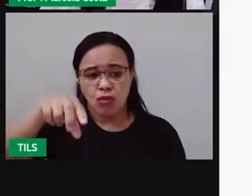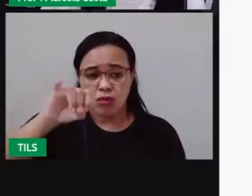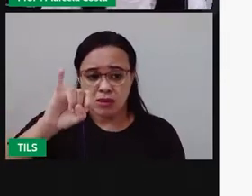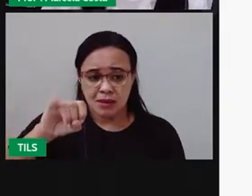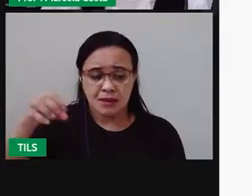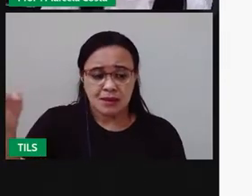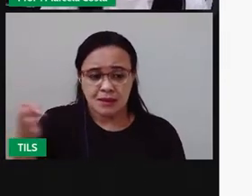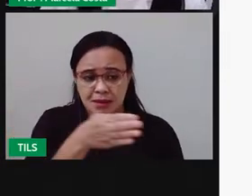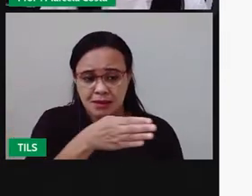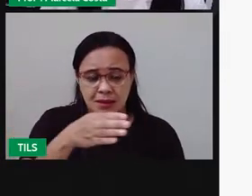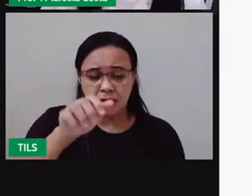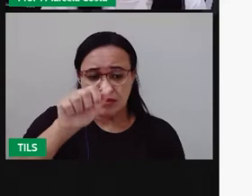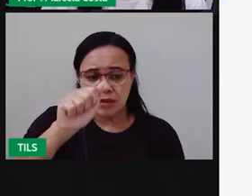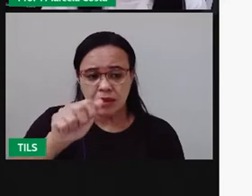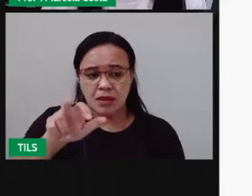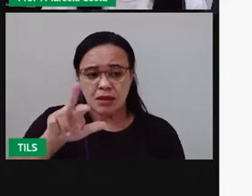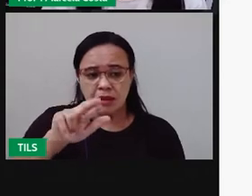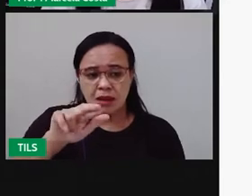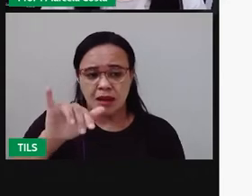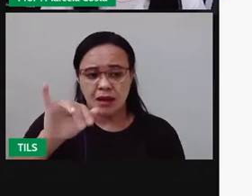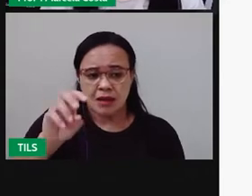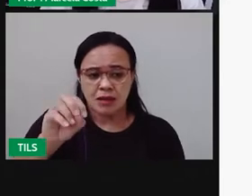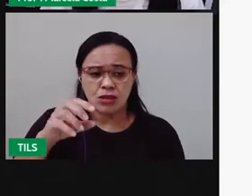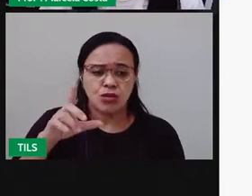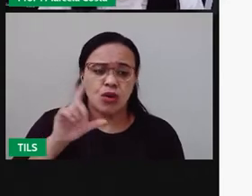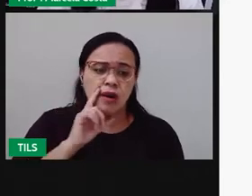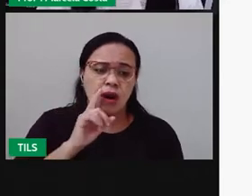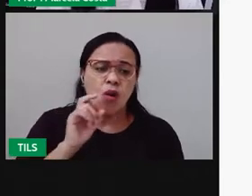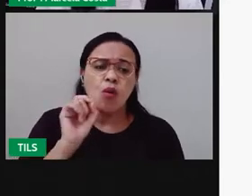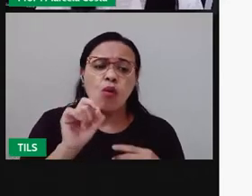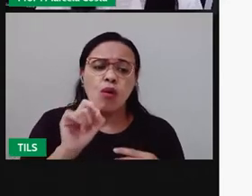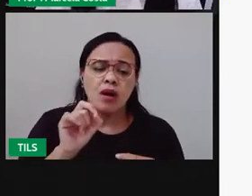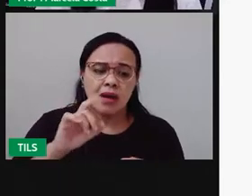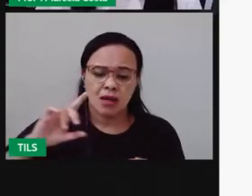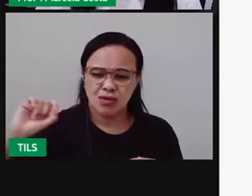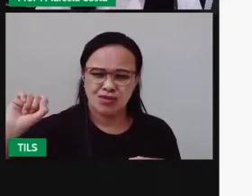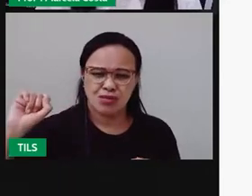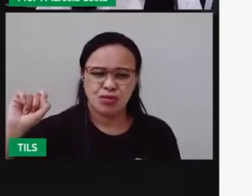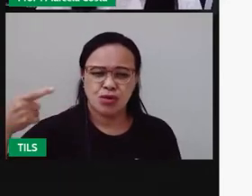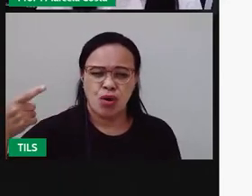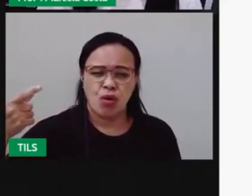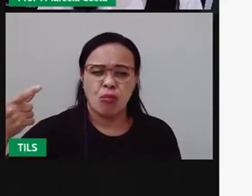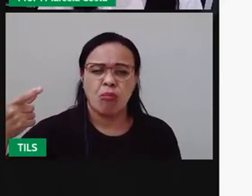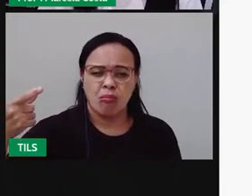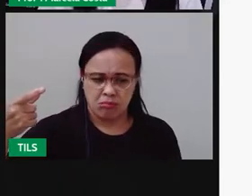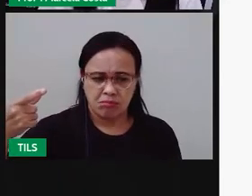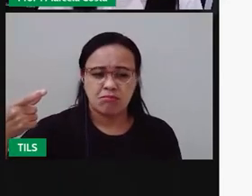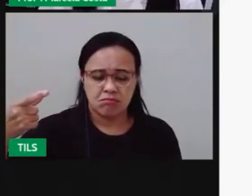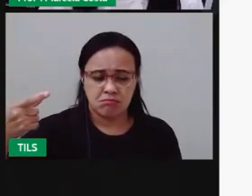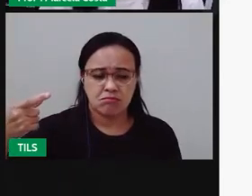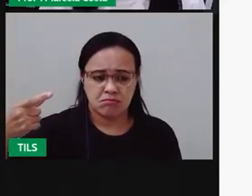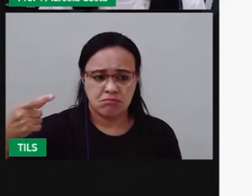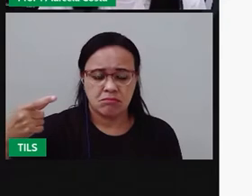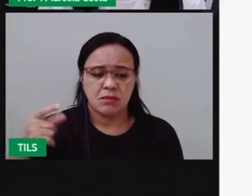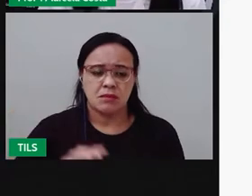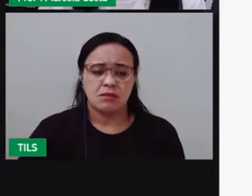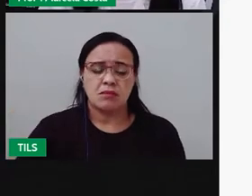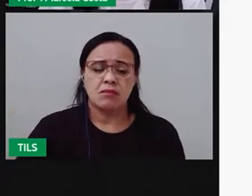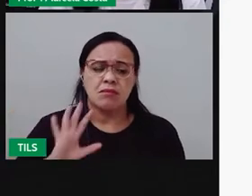tropical ocorre principalmente no sul da Bahia, dentro do Maranhão e no litoral